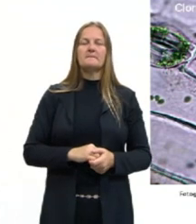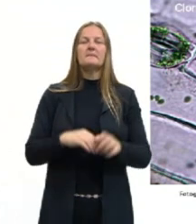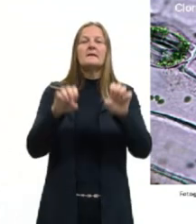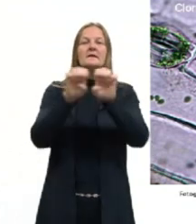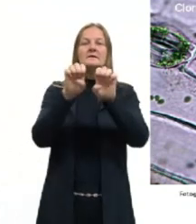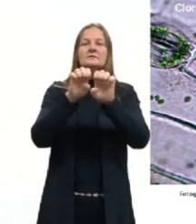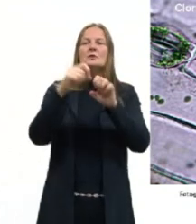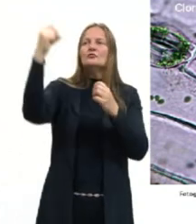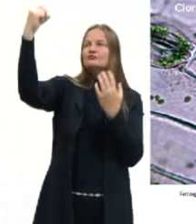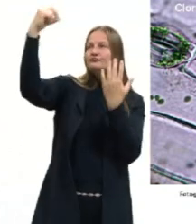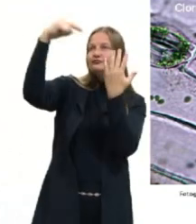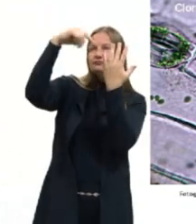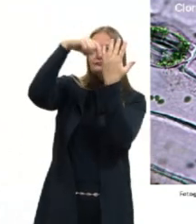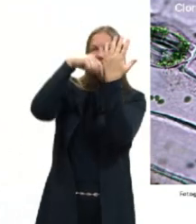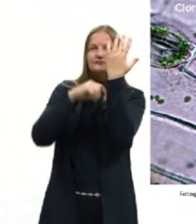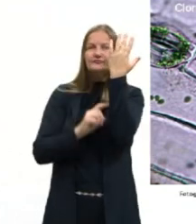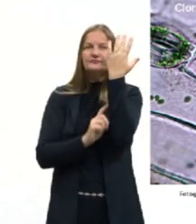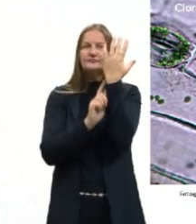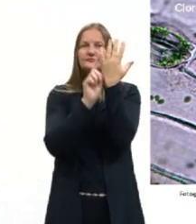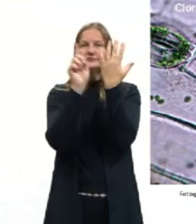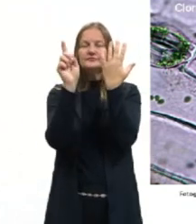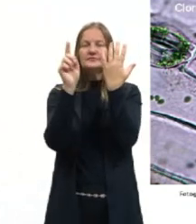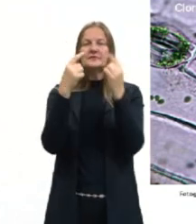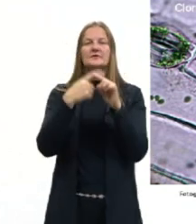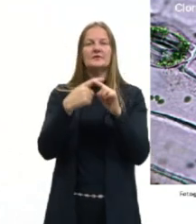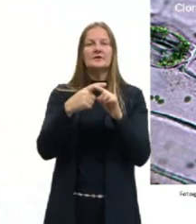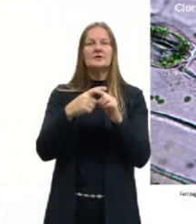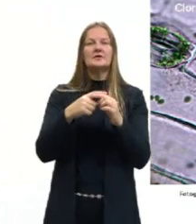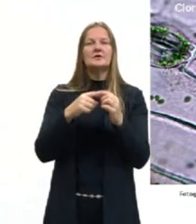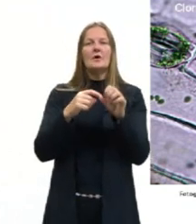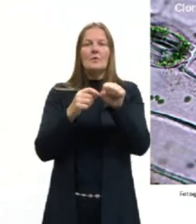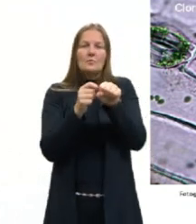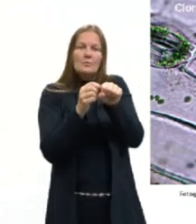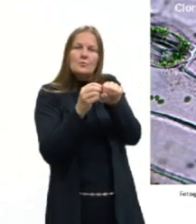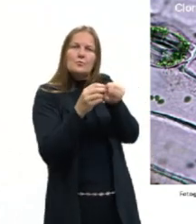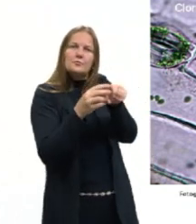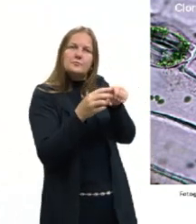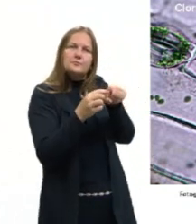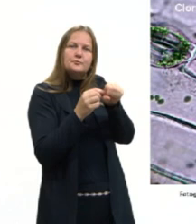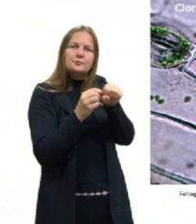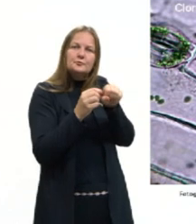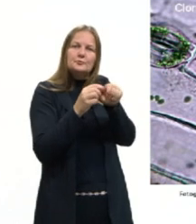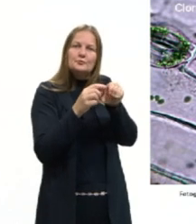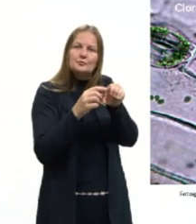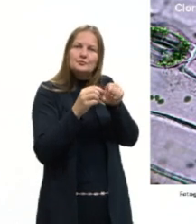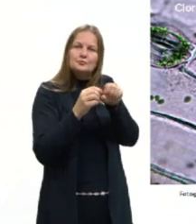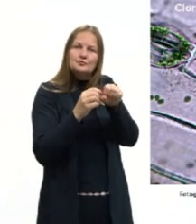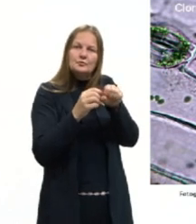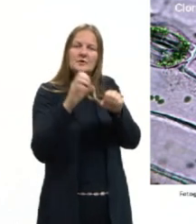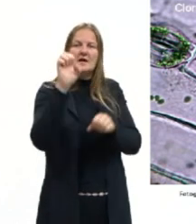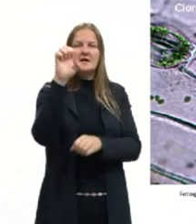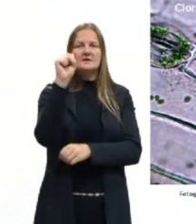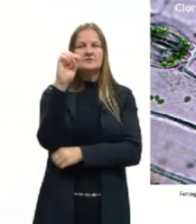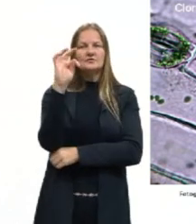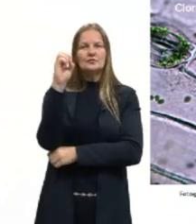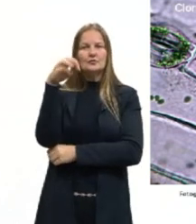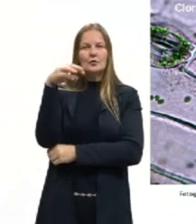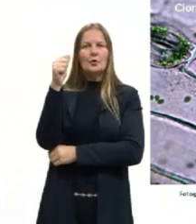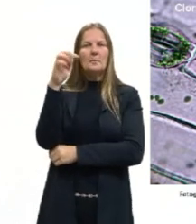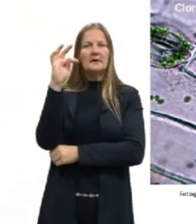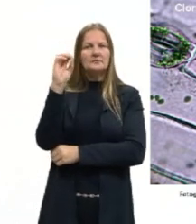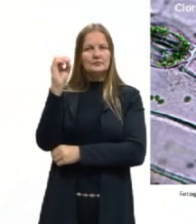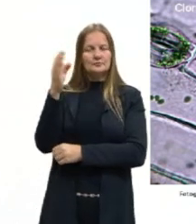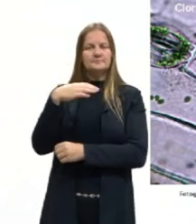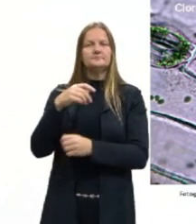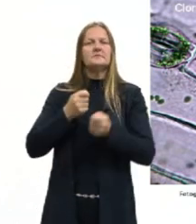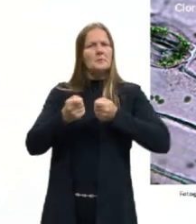Estruturas fotossinteticamente ativas. Nós temos, então, o estômato, nós temos a cutícula. A cutícula também vai auxiliar nesse